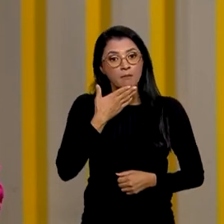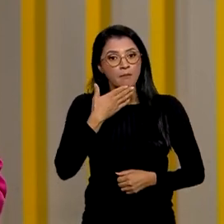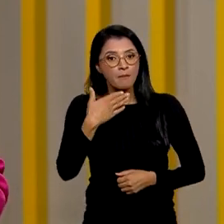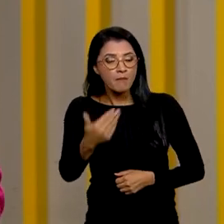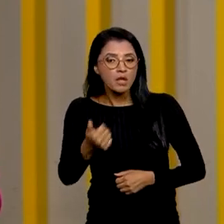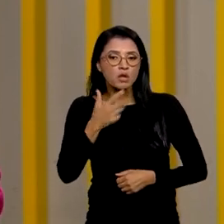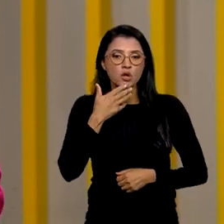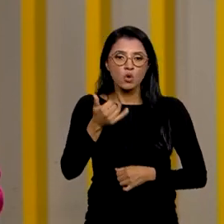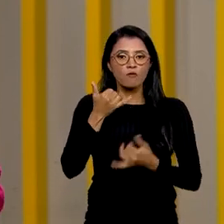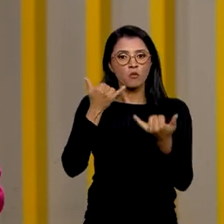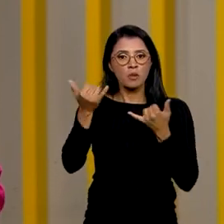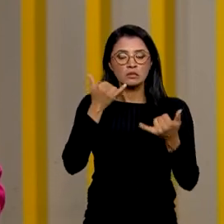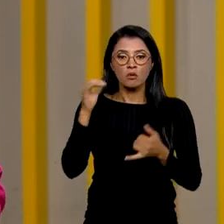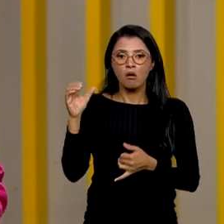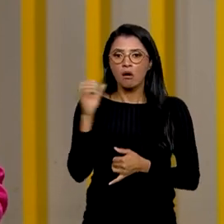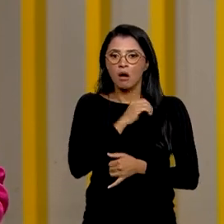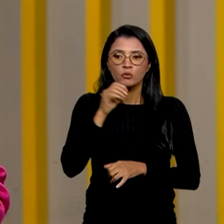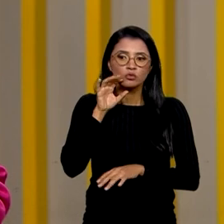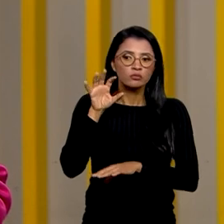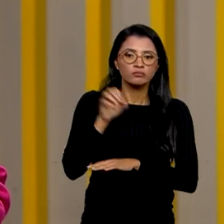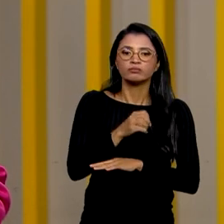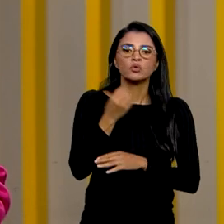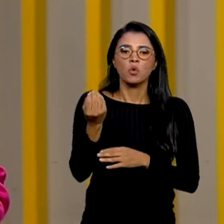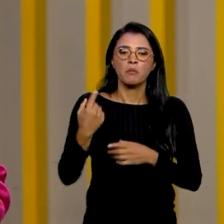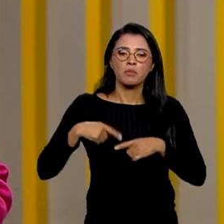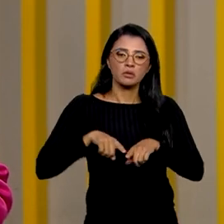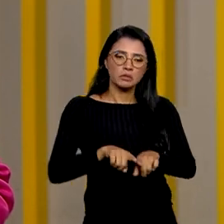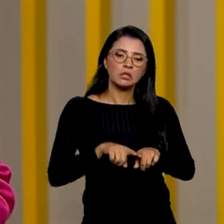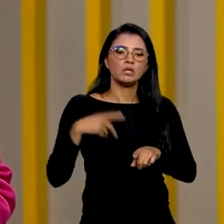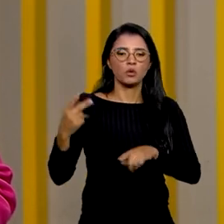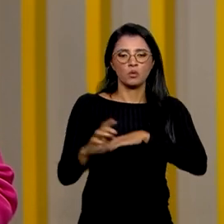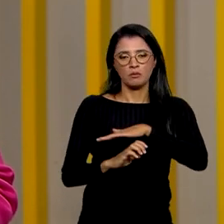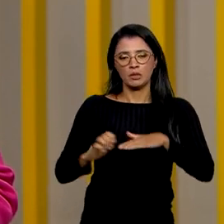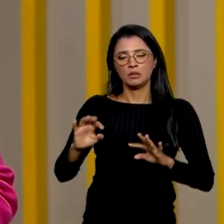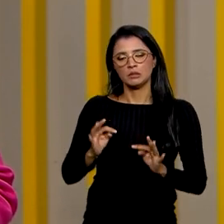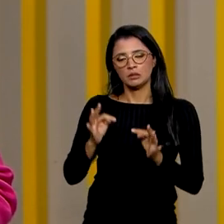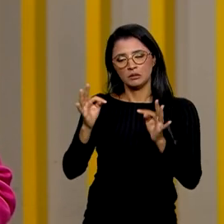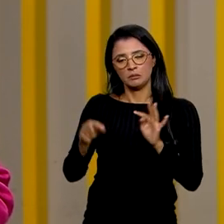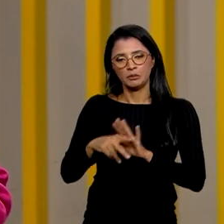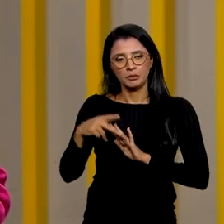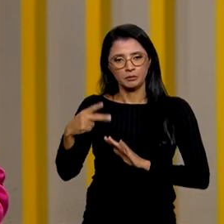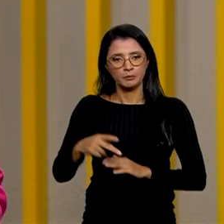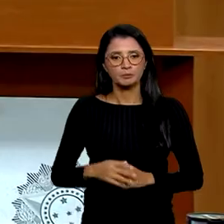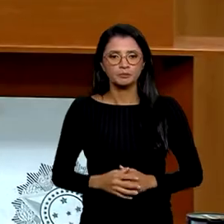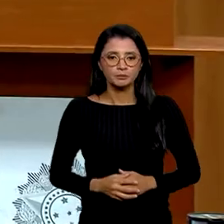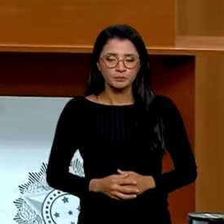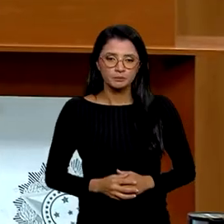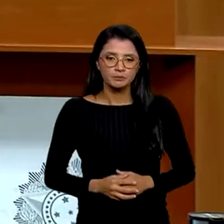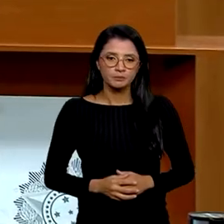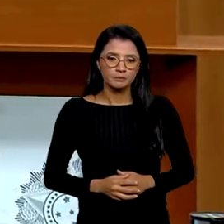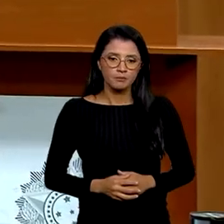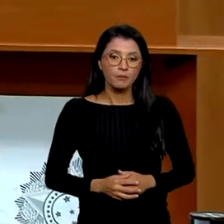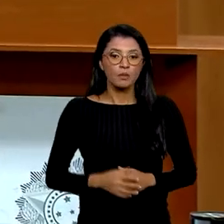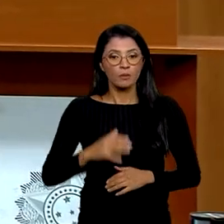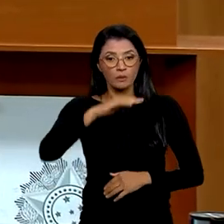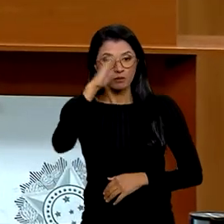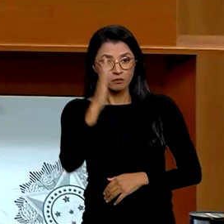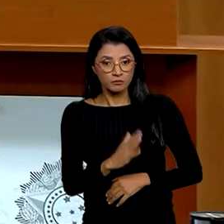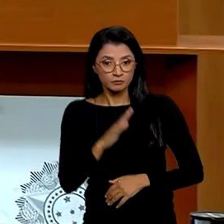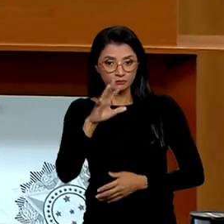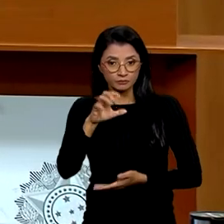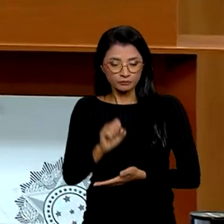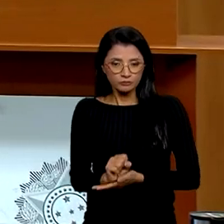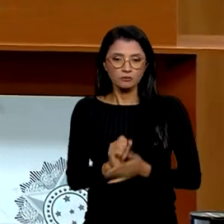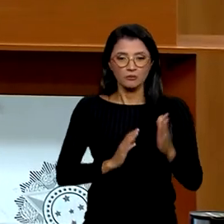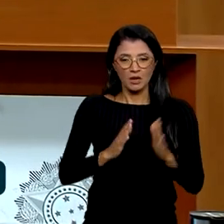fluxos e acelerar as buscas por meio de uma parceria com empresas de tecnologia. O Brasil registrou